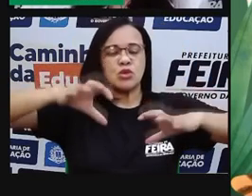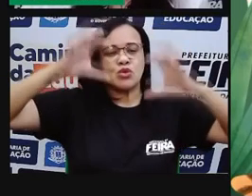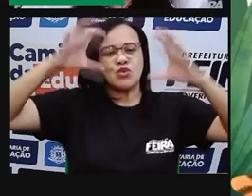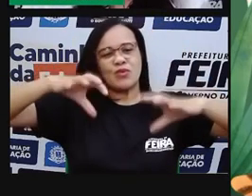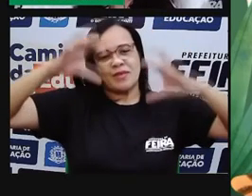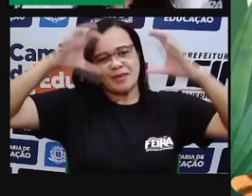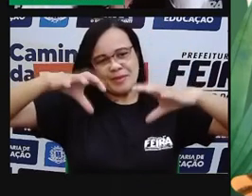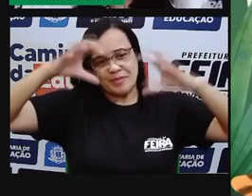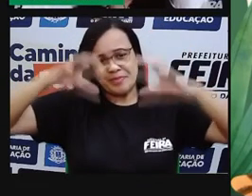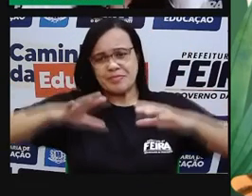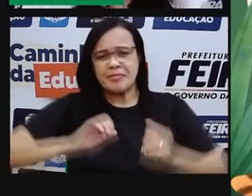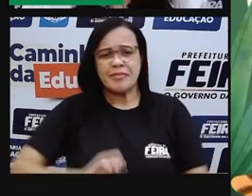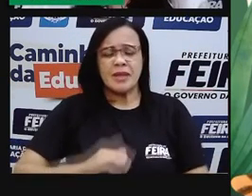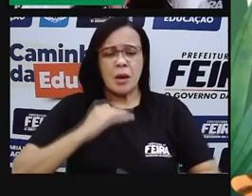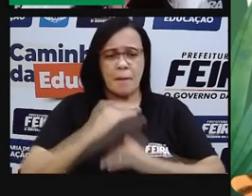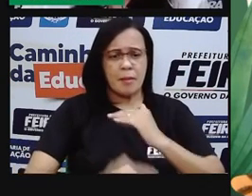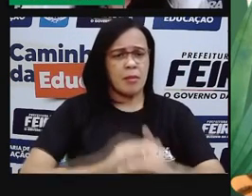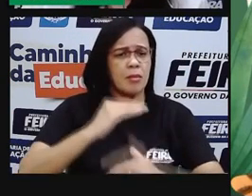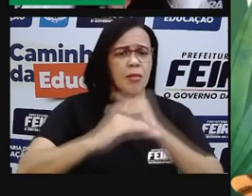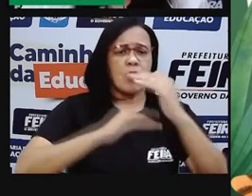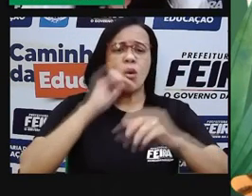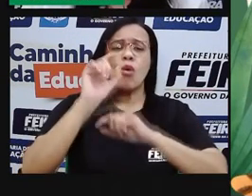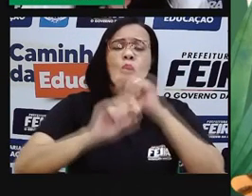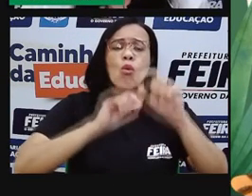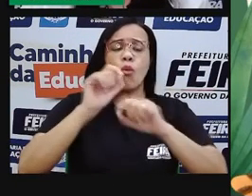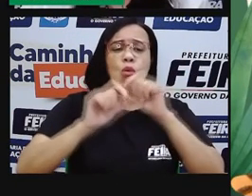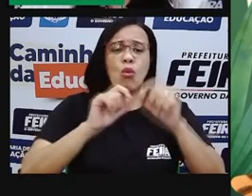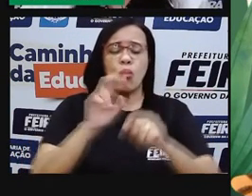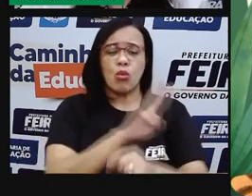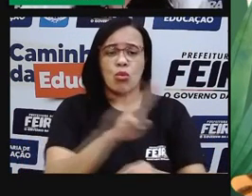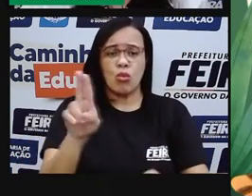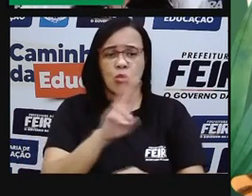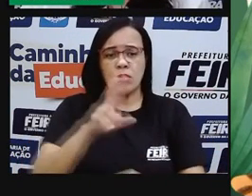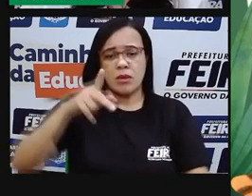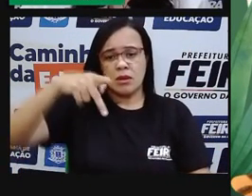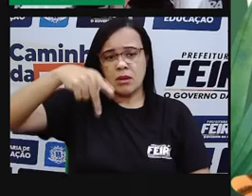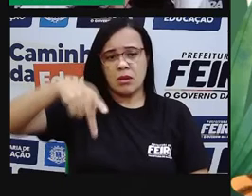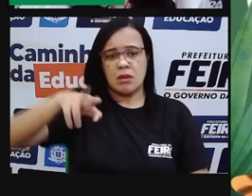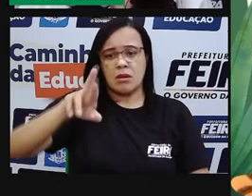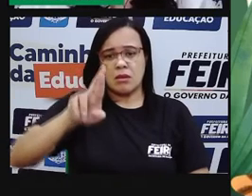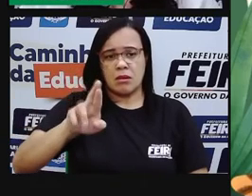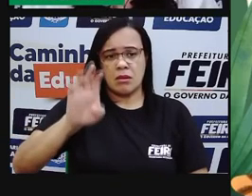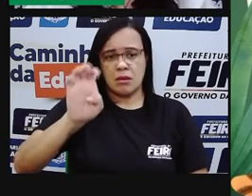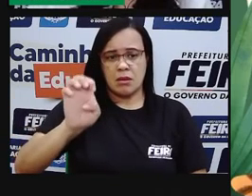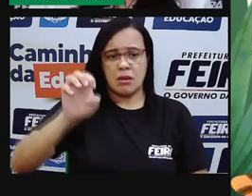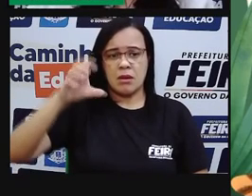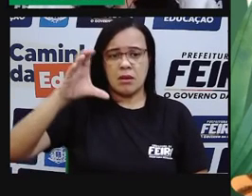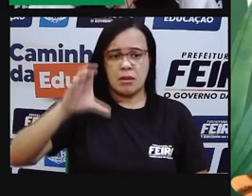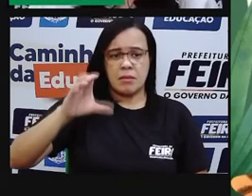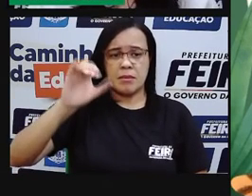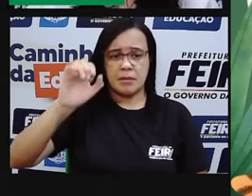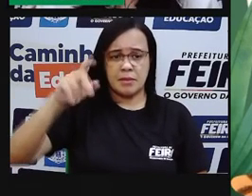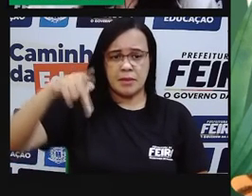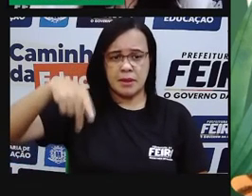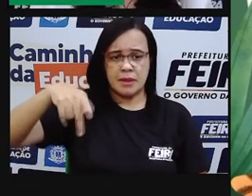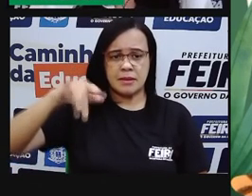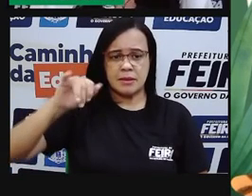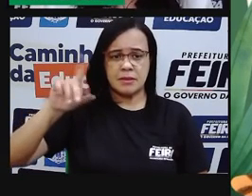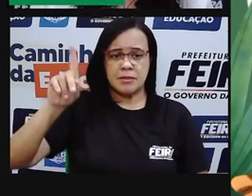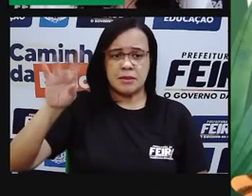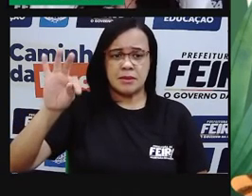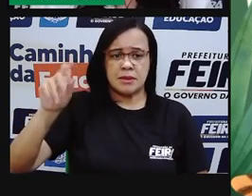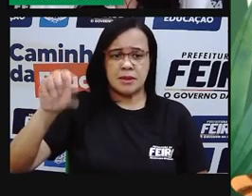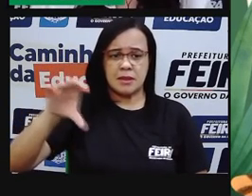Esse processo da chuva é chamado de precipitação então a água né? precipita ela cai